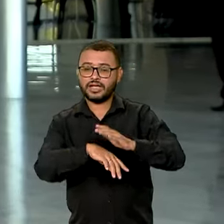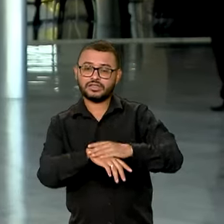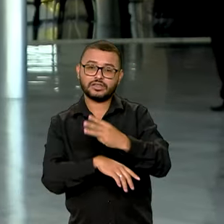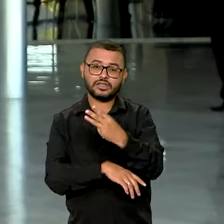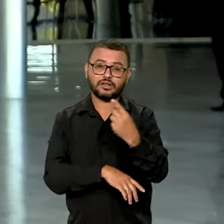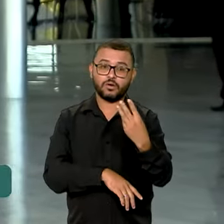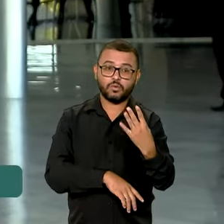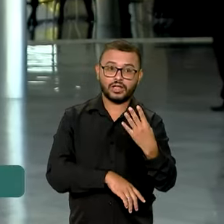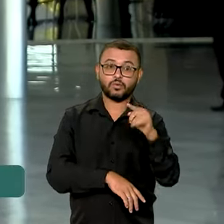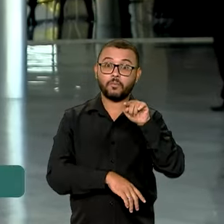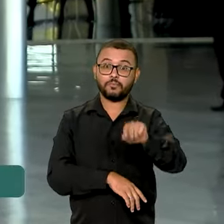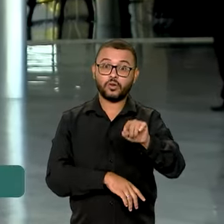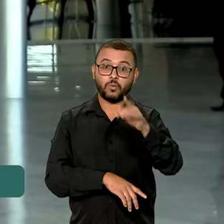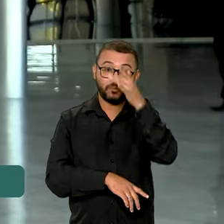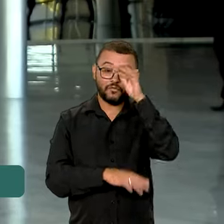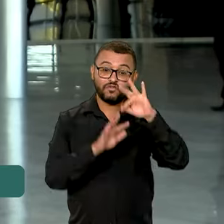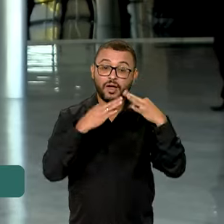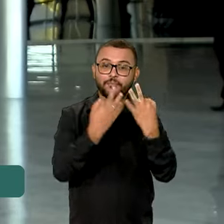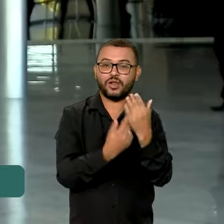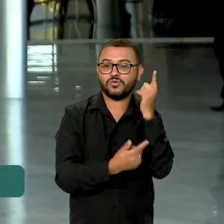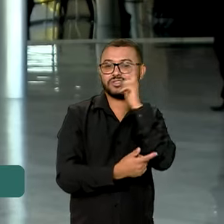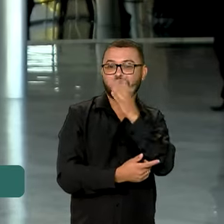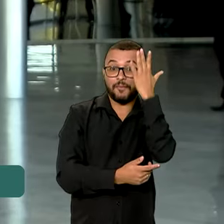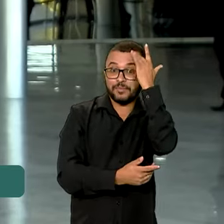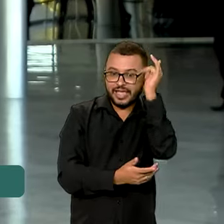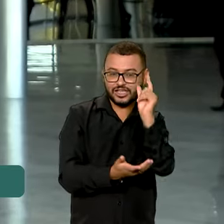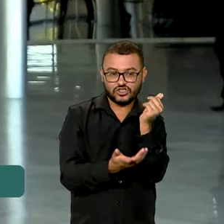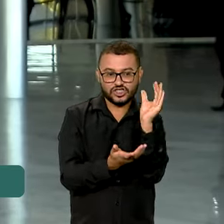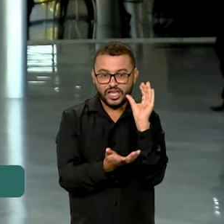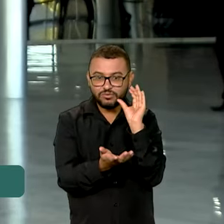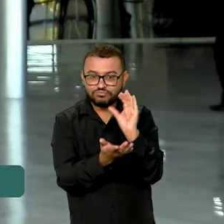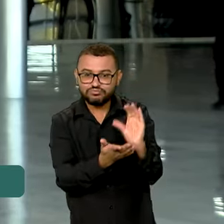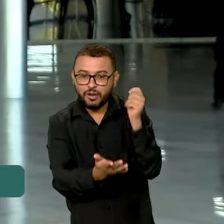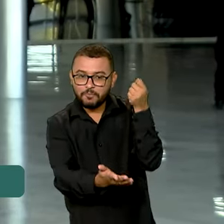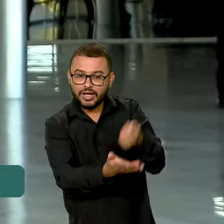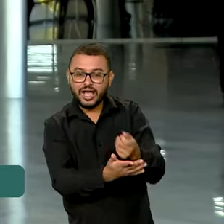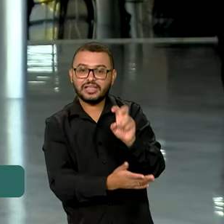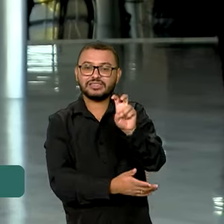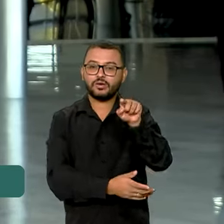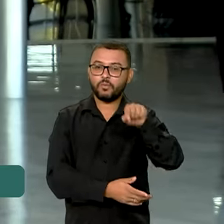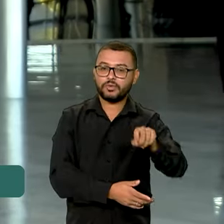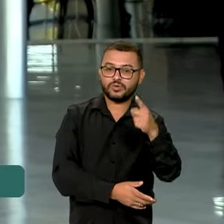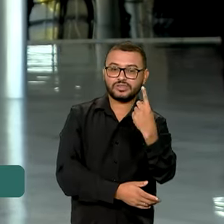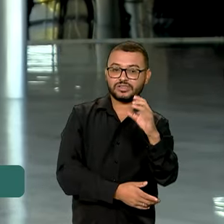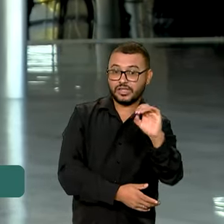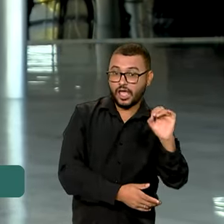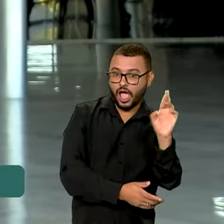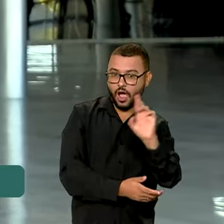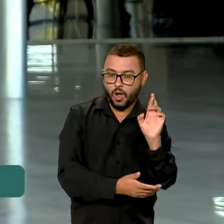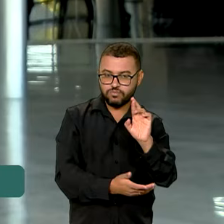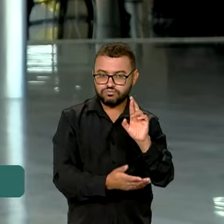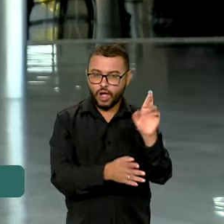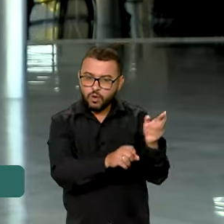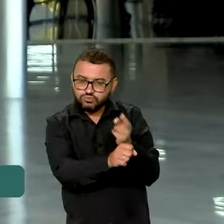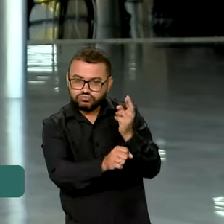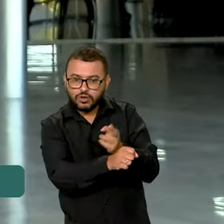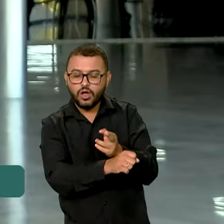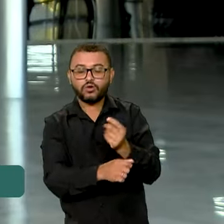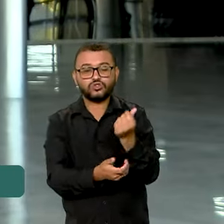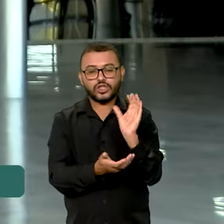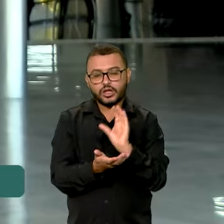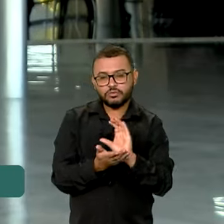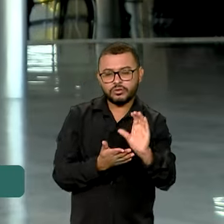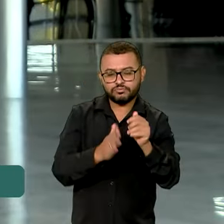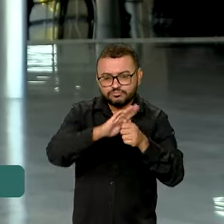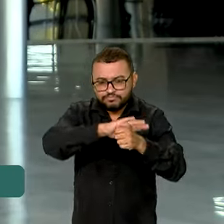famílias gaúchas recebem amanhã o auxílio reconstrução no valor de R 5.100,00. O investimento do governo